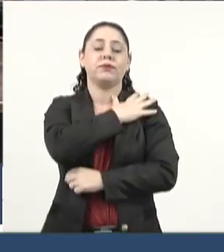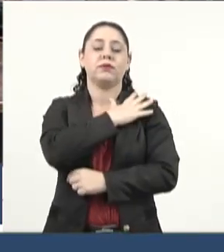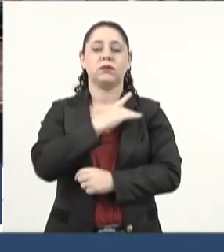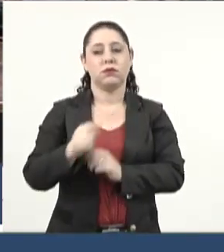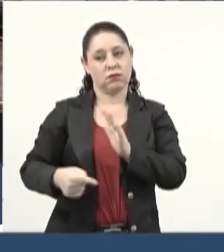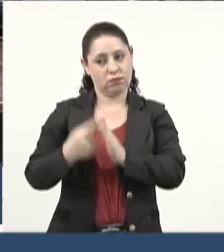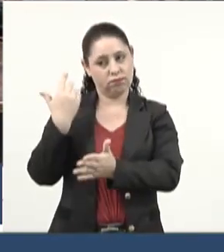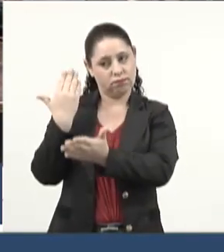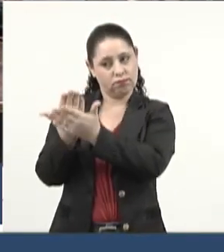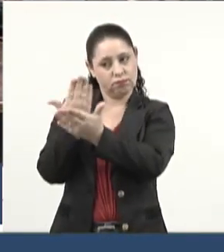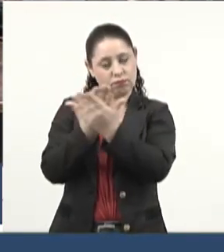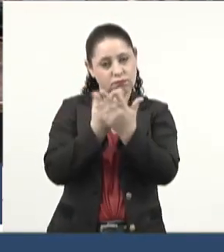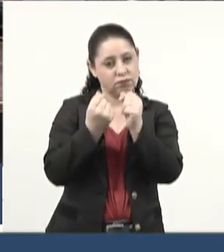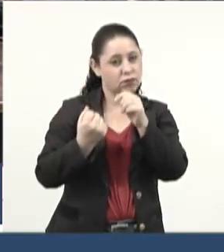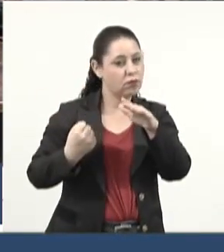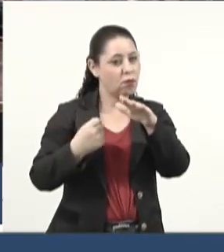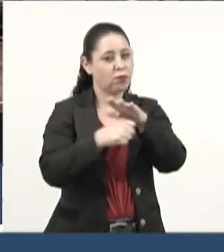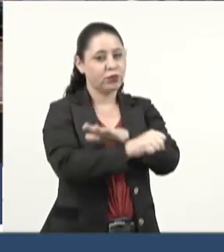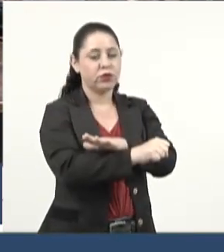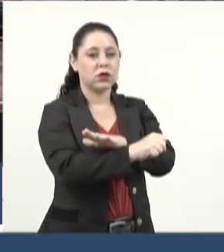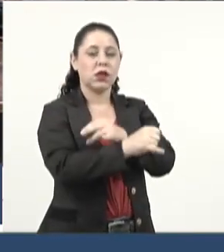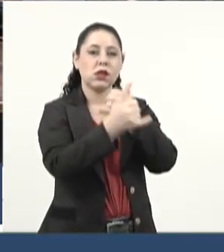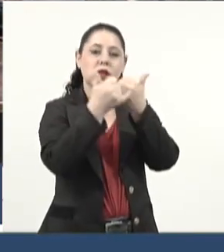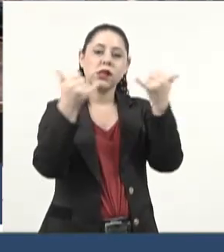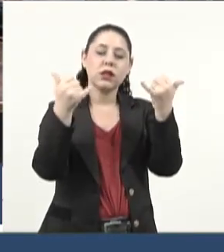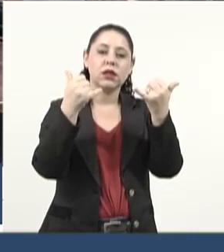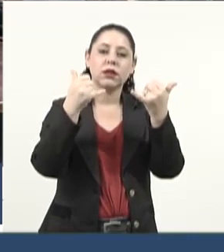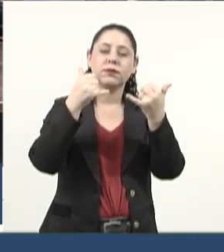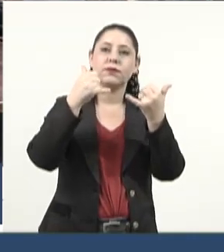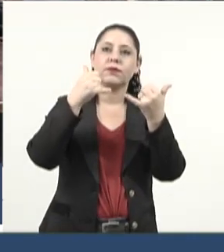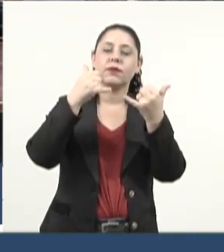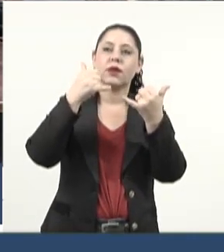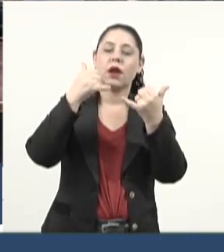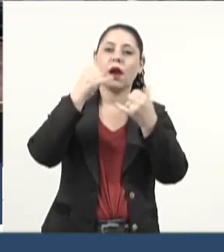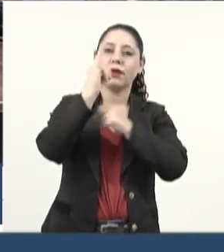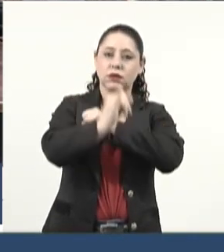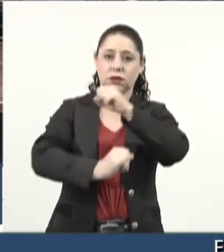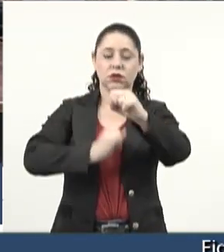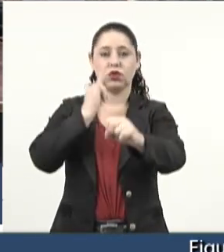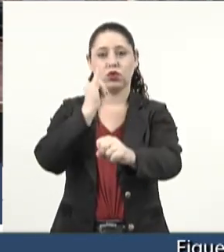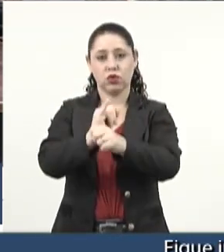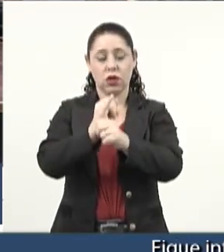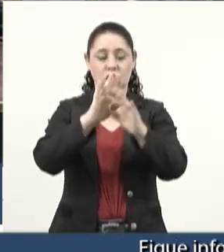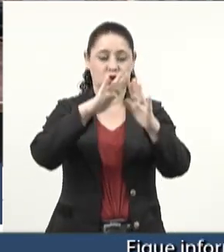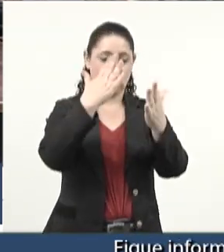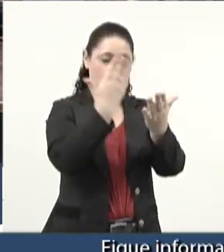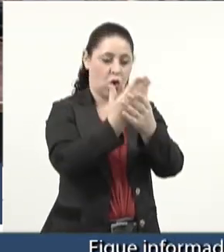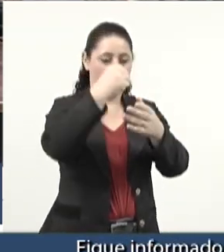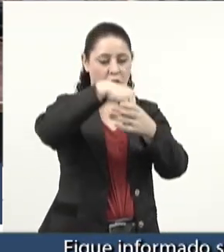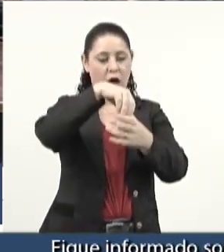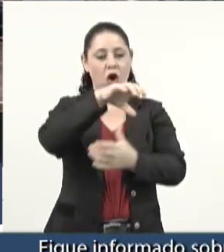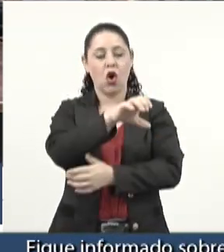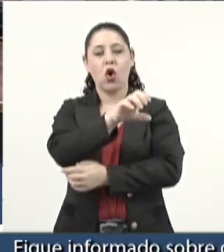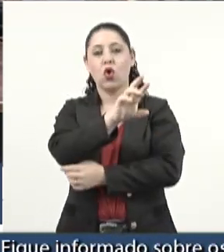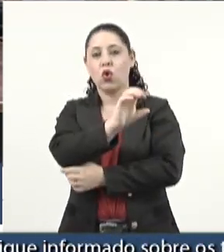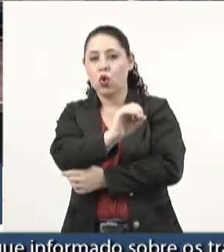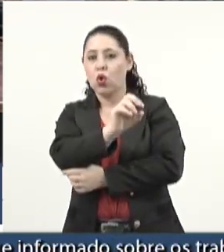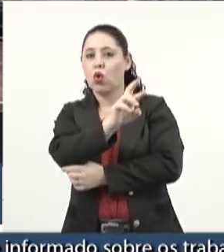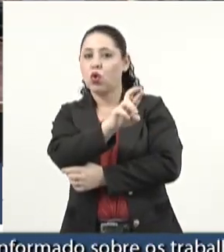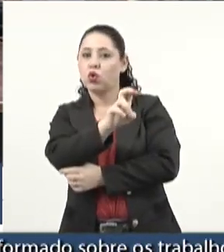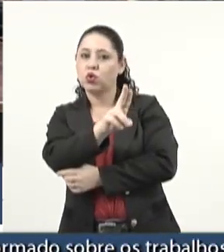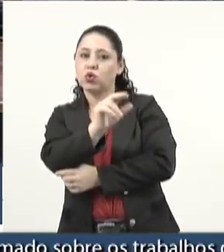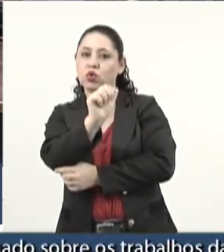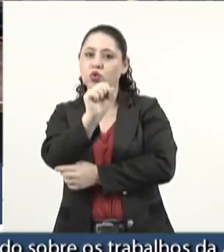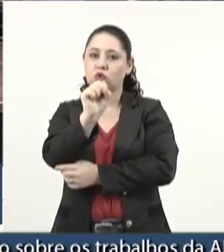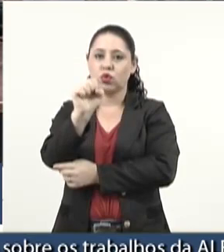estudos no sentido de instalar internet via rádio na escola da aldeia Curusuambá 2, em Coronel Sapcaia, e a